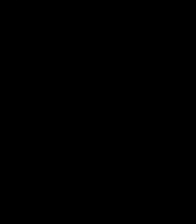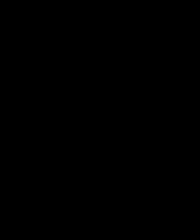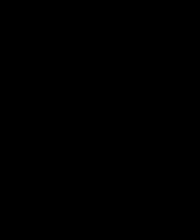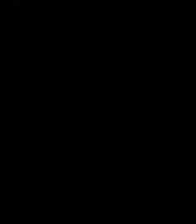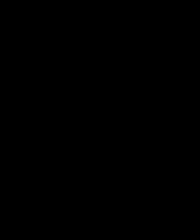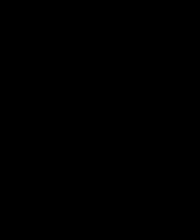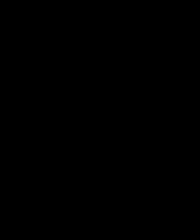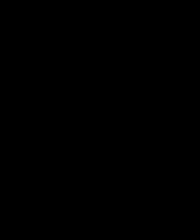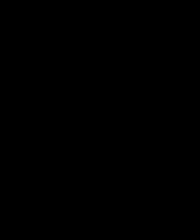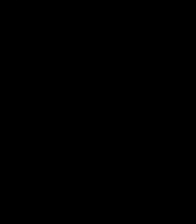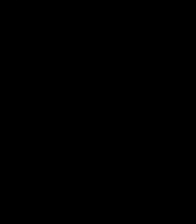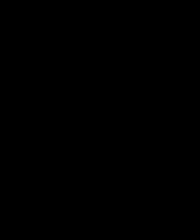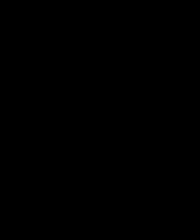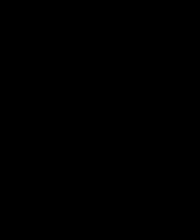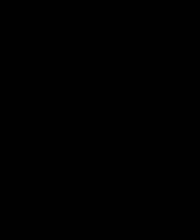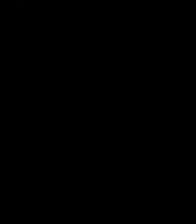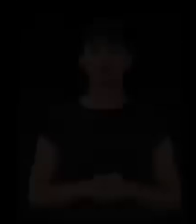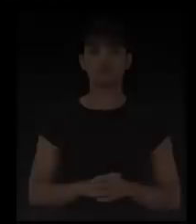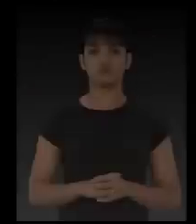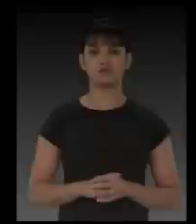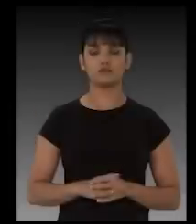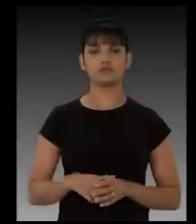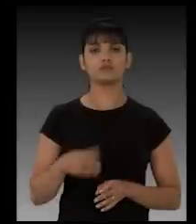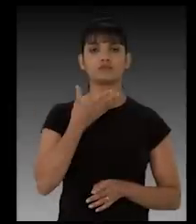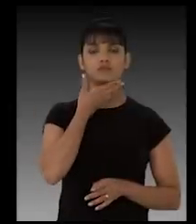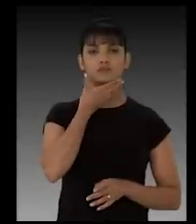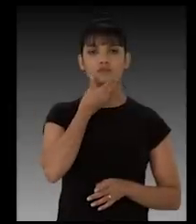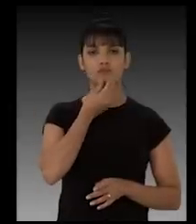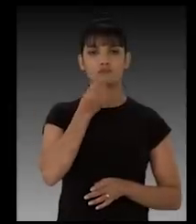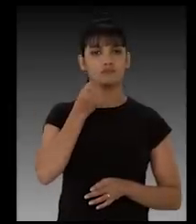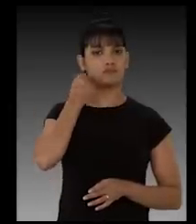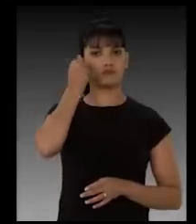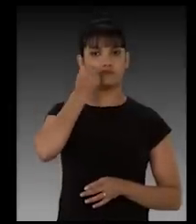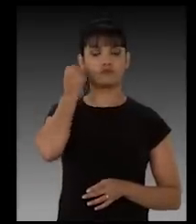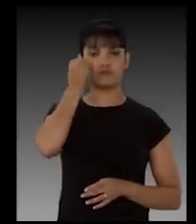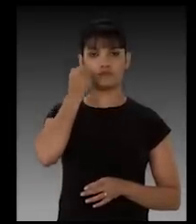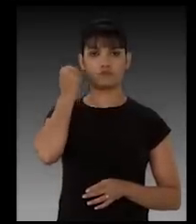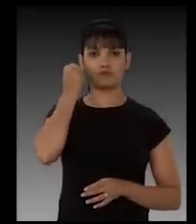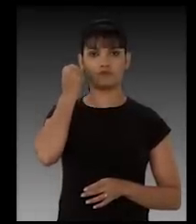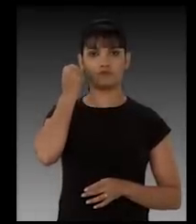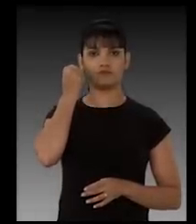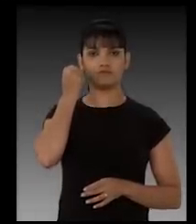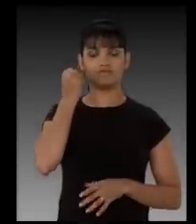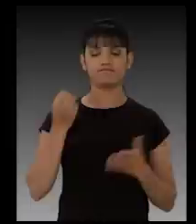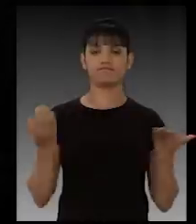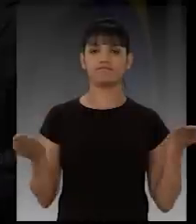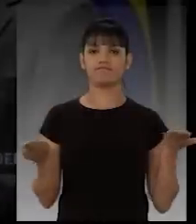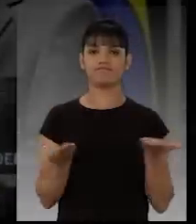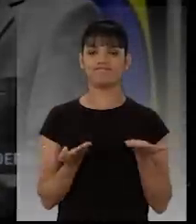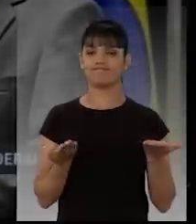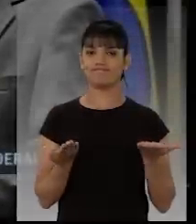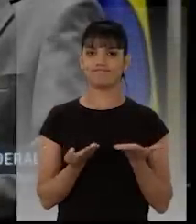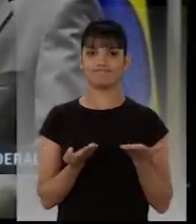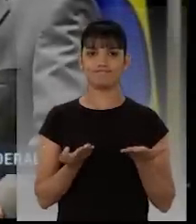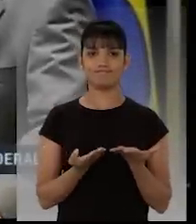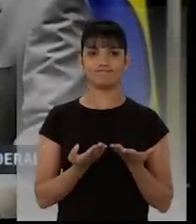Senhor presidente, senhores senadores, é com muito pesar